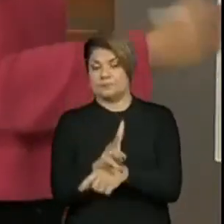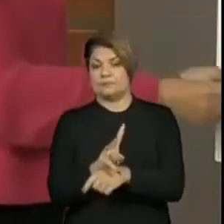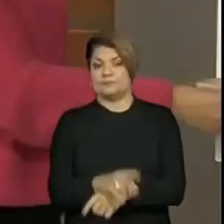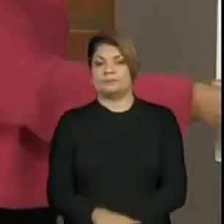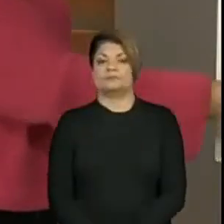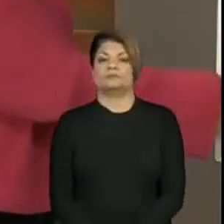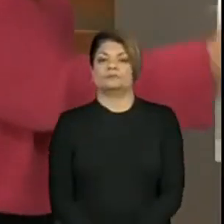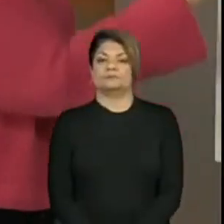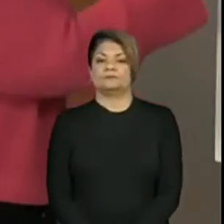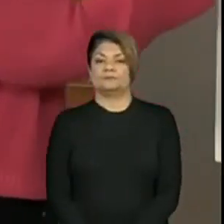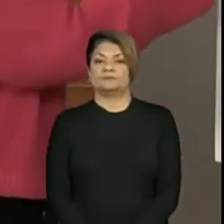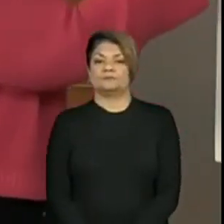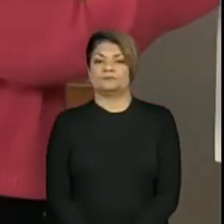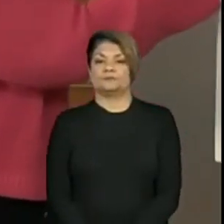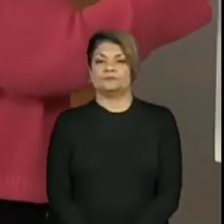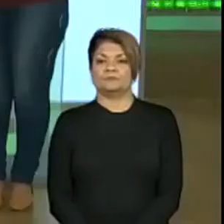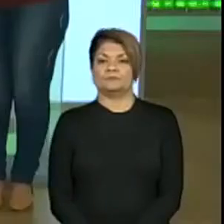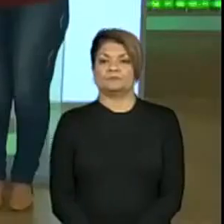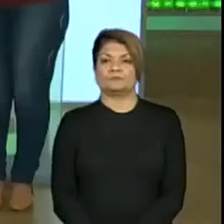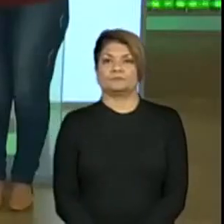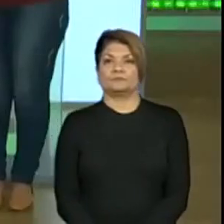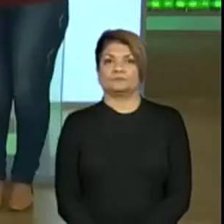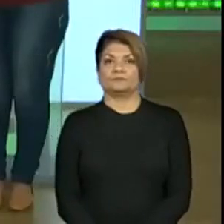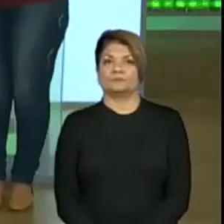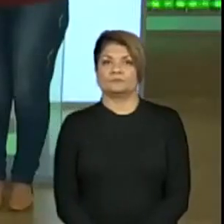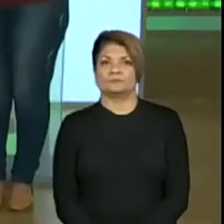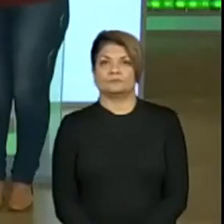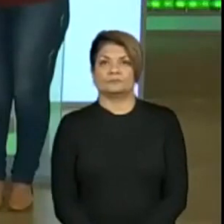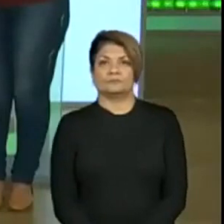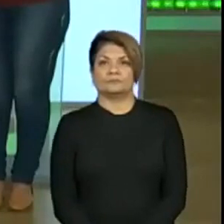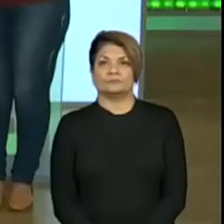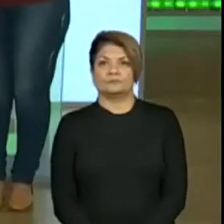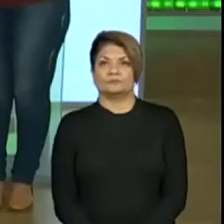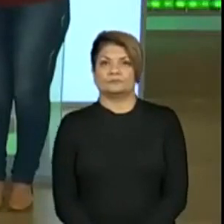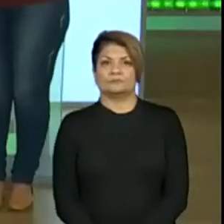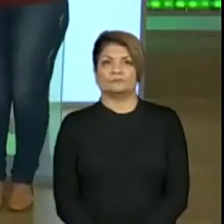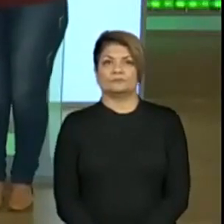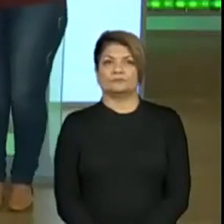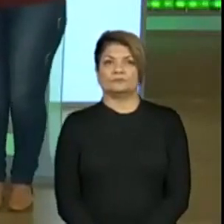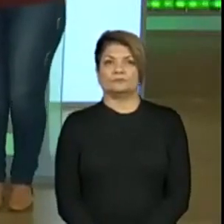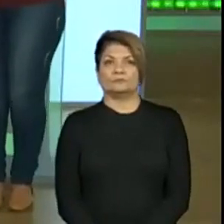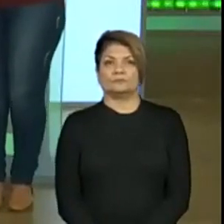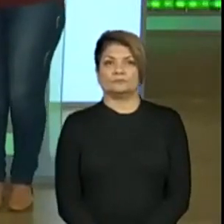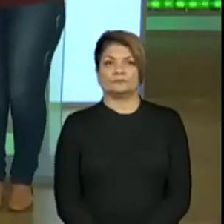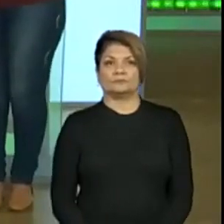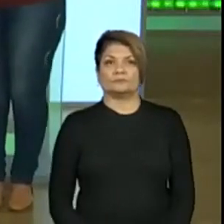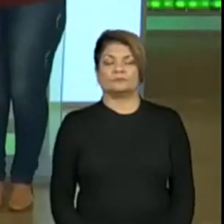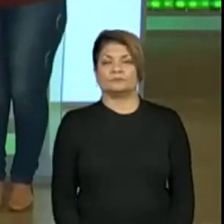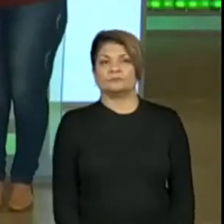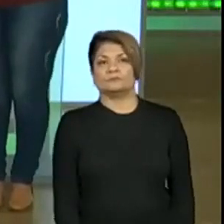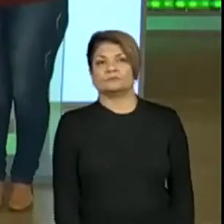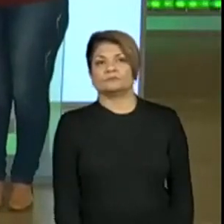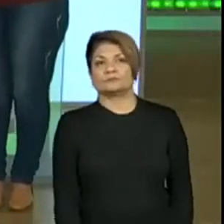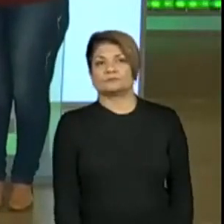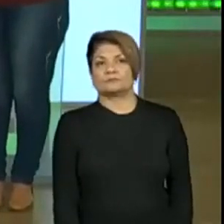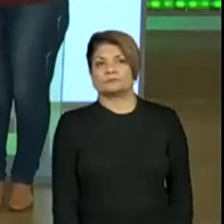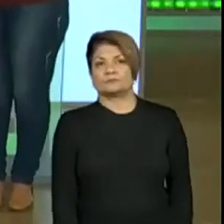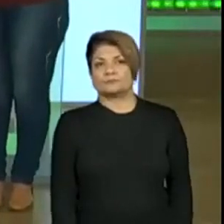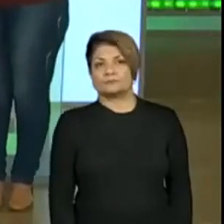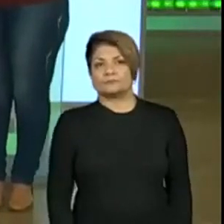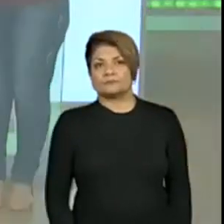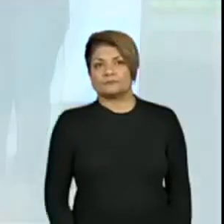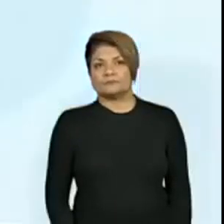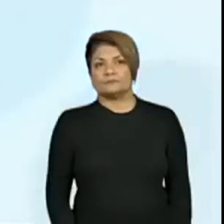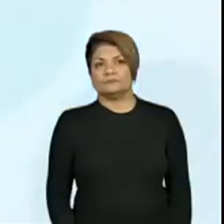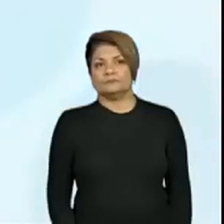escrever lá. Proteger o lago verde. Dos duendes. Então a gente pode detalhar lá que ele